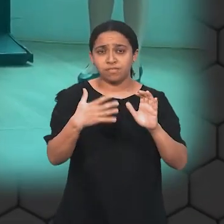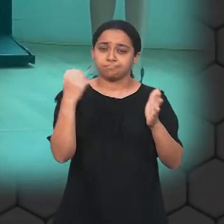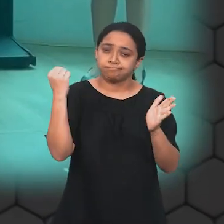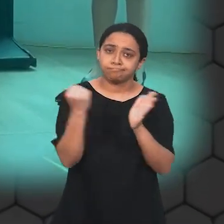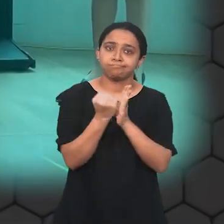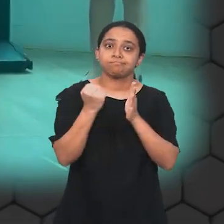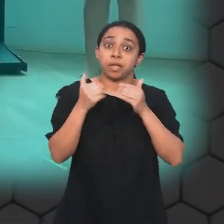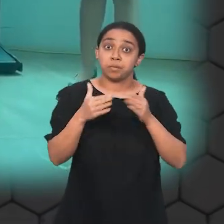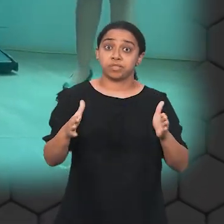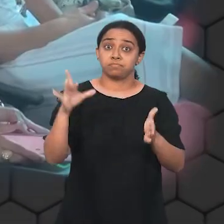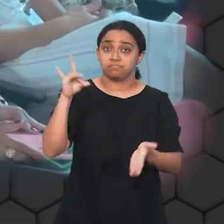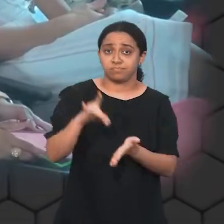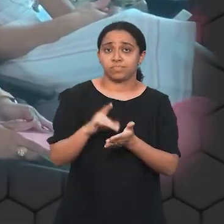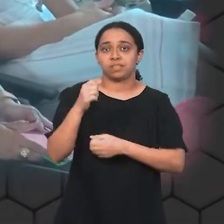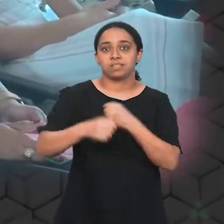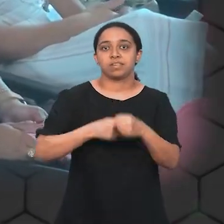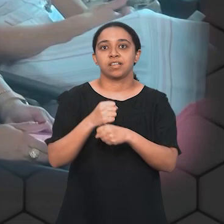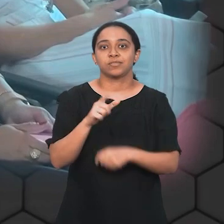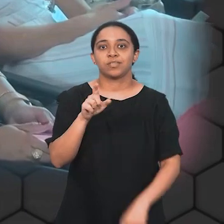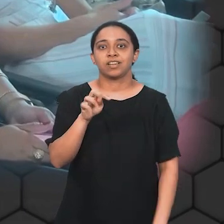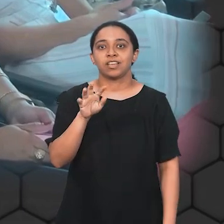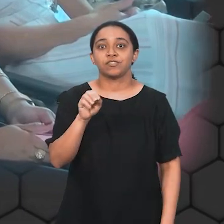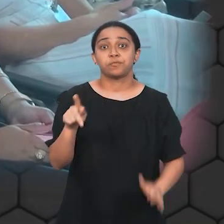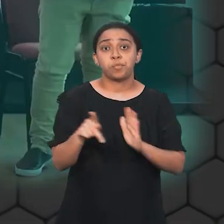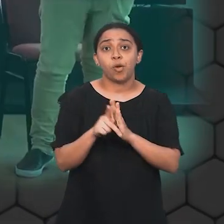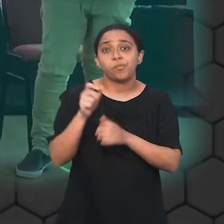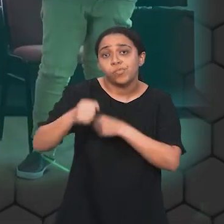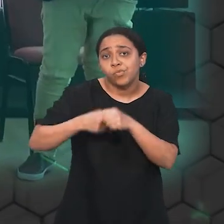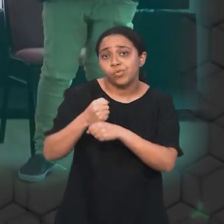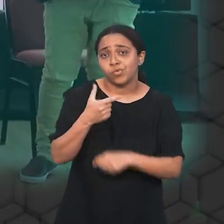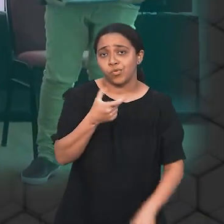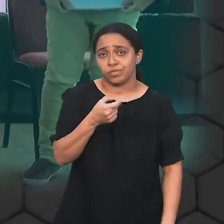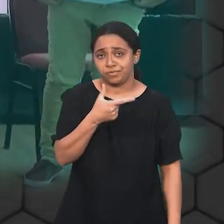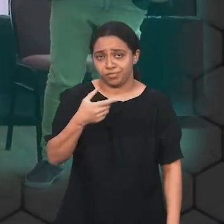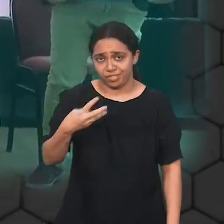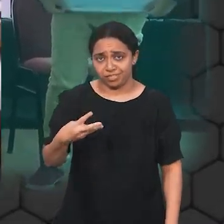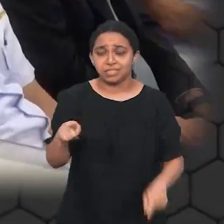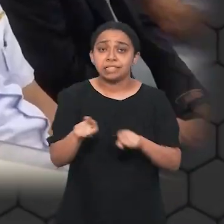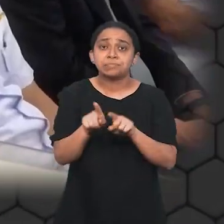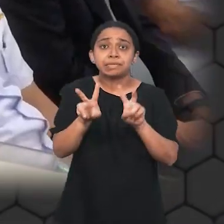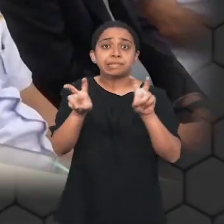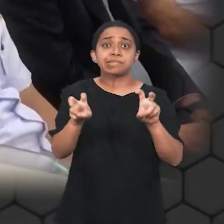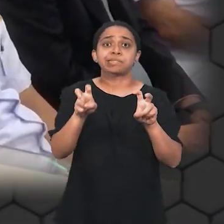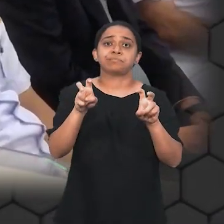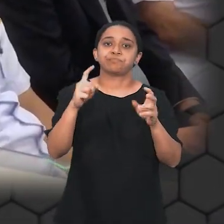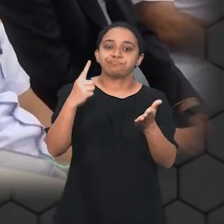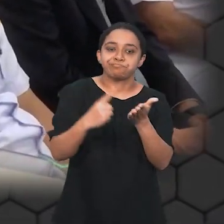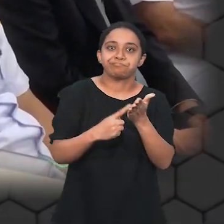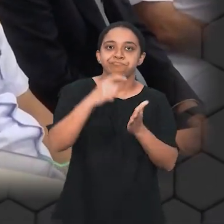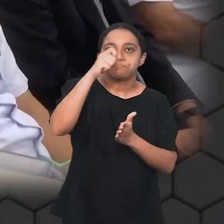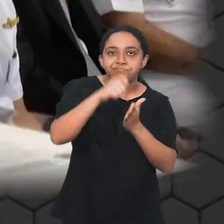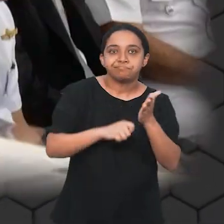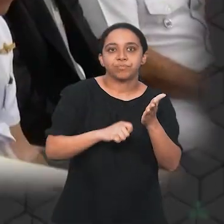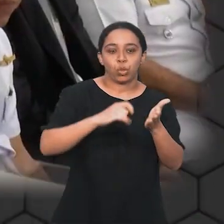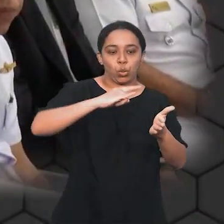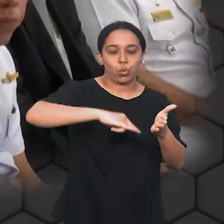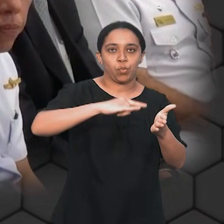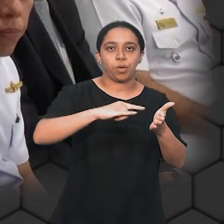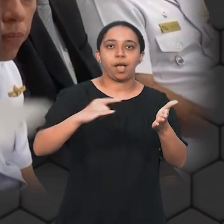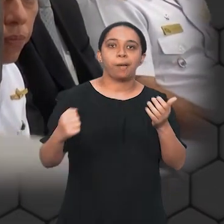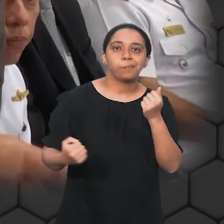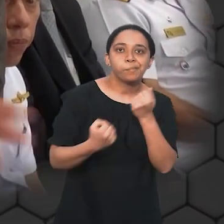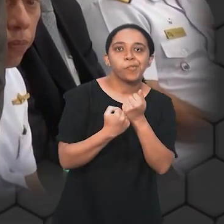marcou a abertura oficial do ano letivo de 2023 e sobre a assinatura de acordo de